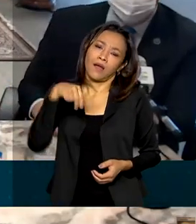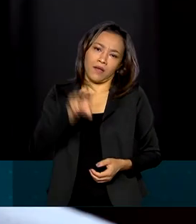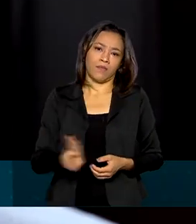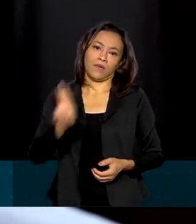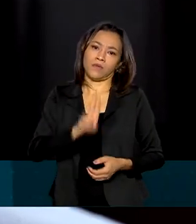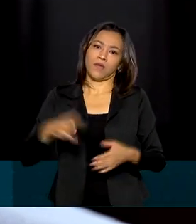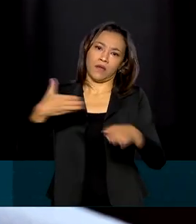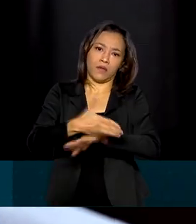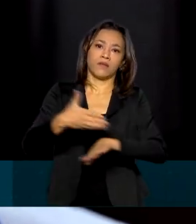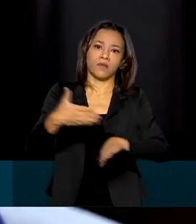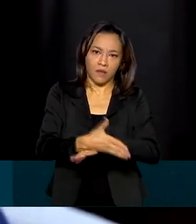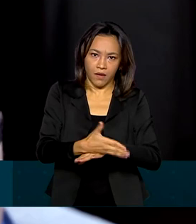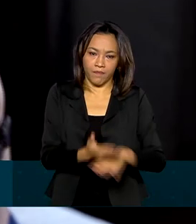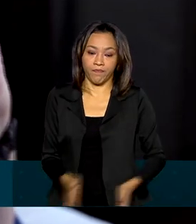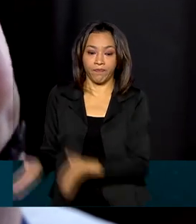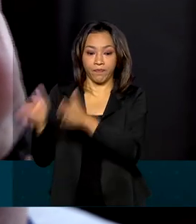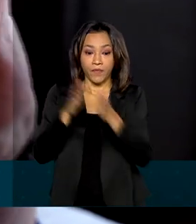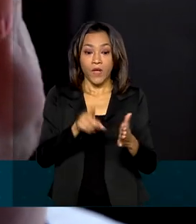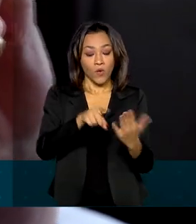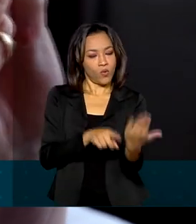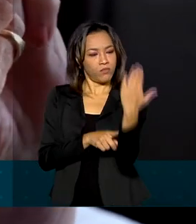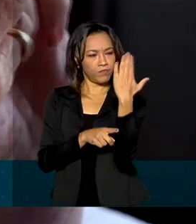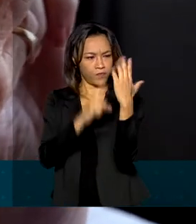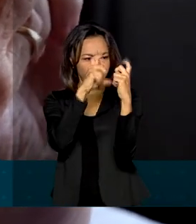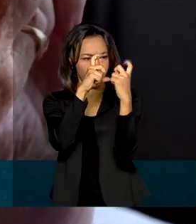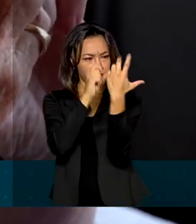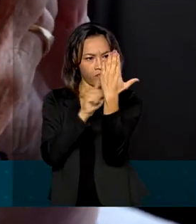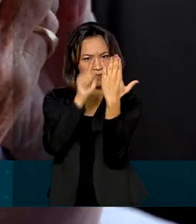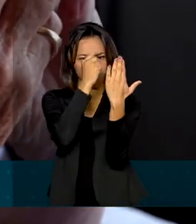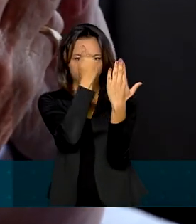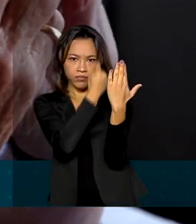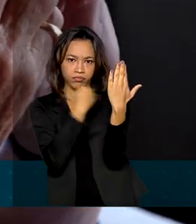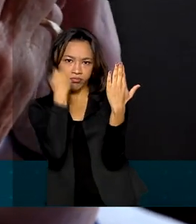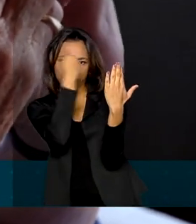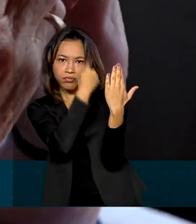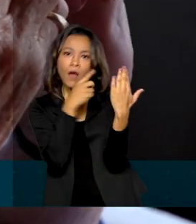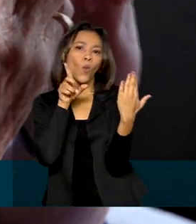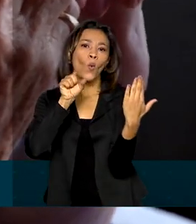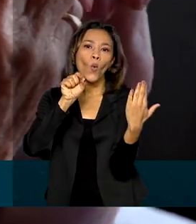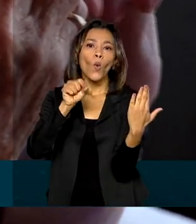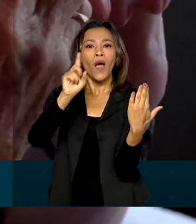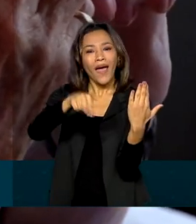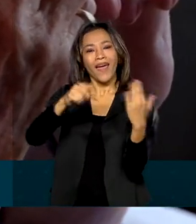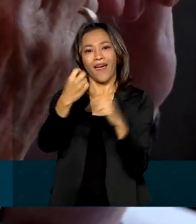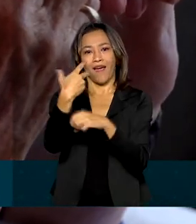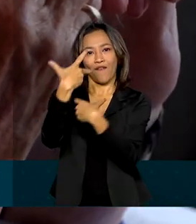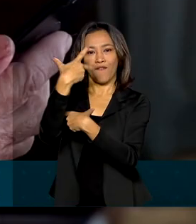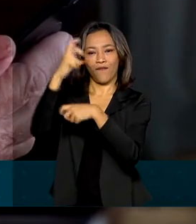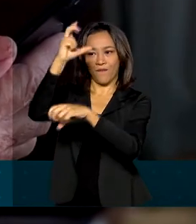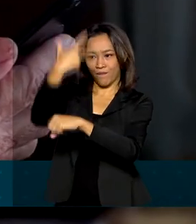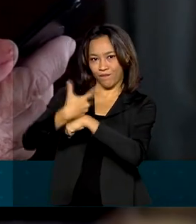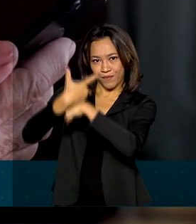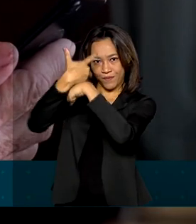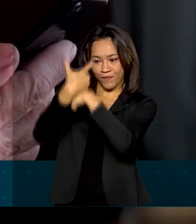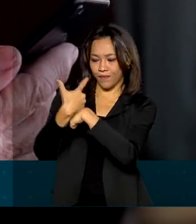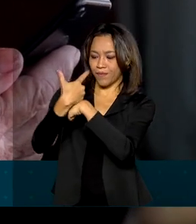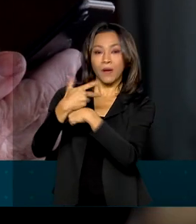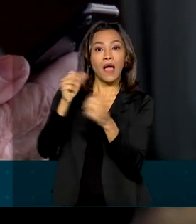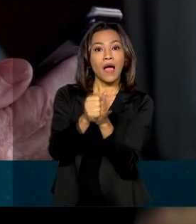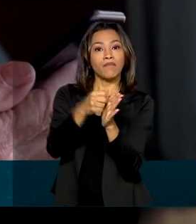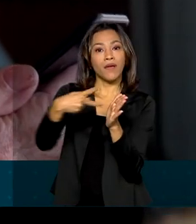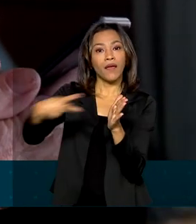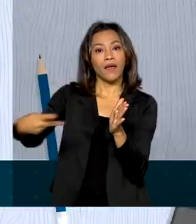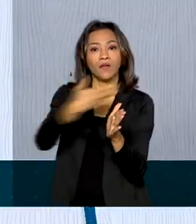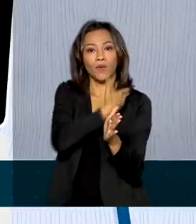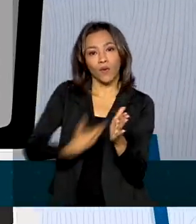conseguir acessar. O reconhecimento facial é feito com o uso da câmara do celular por meio do aplicativo do